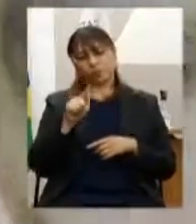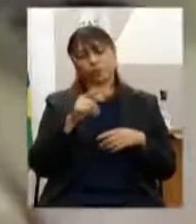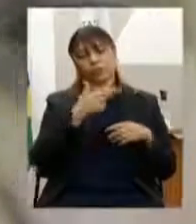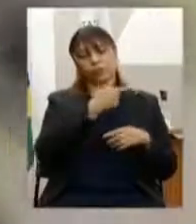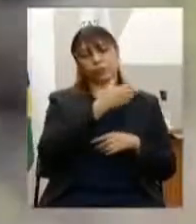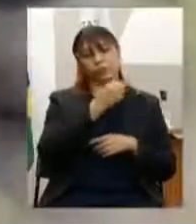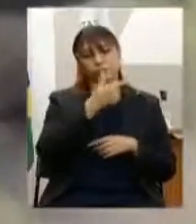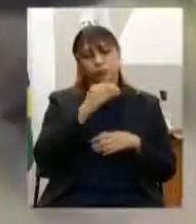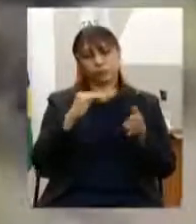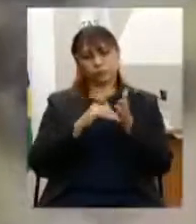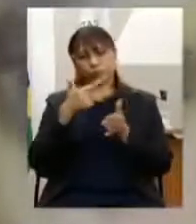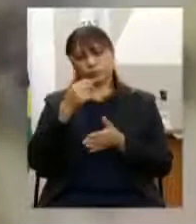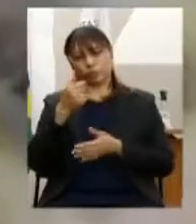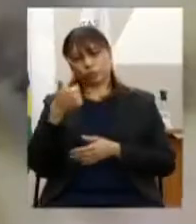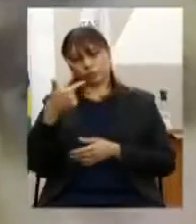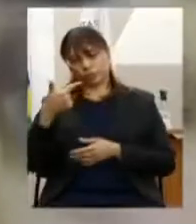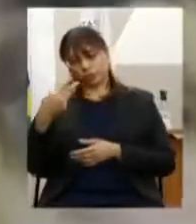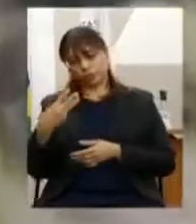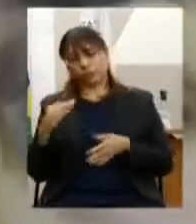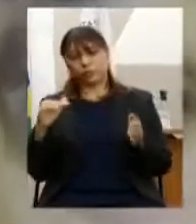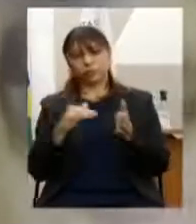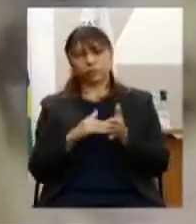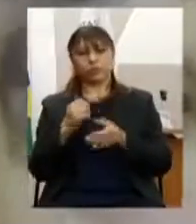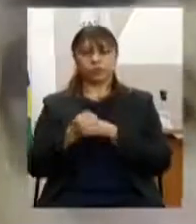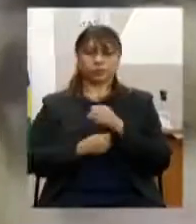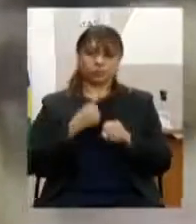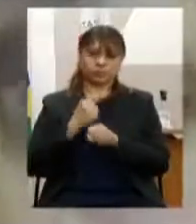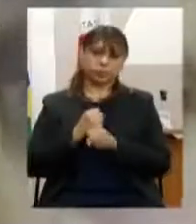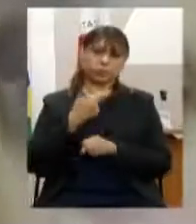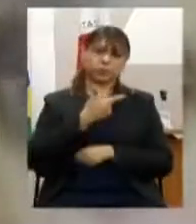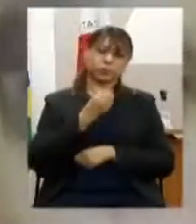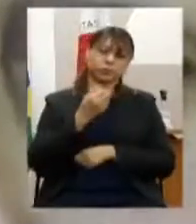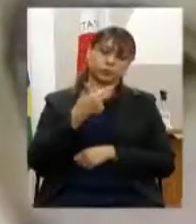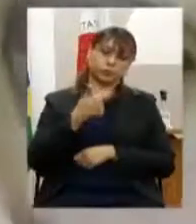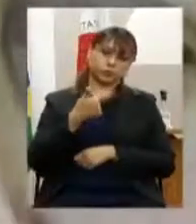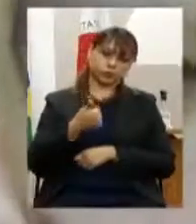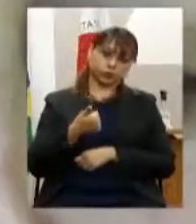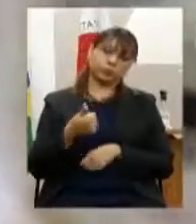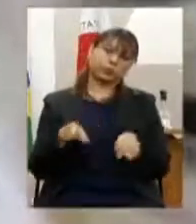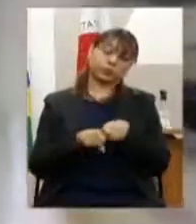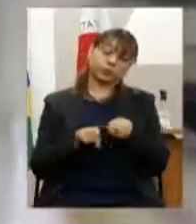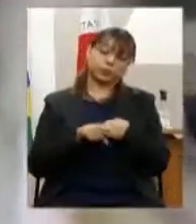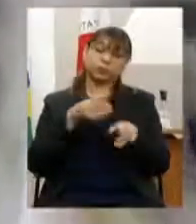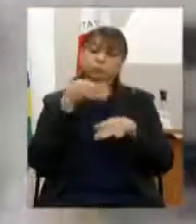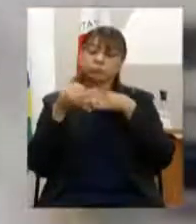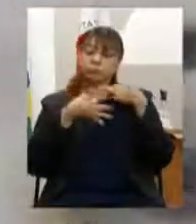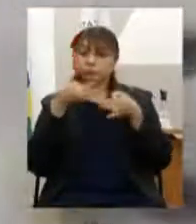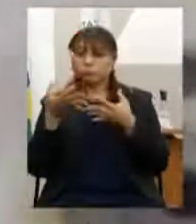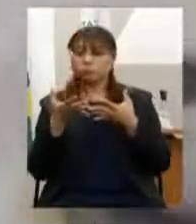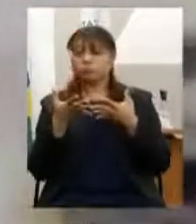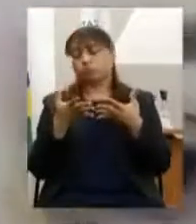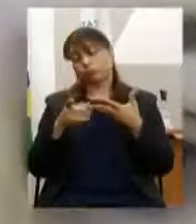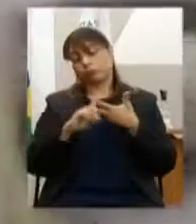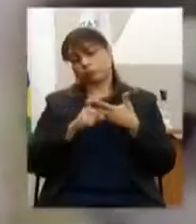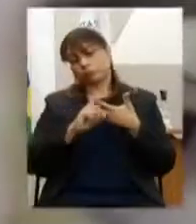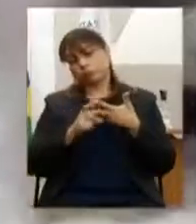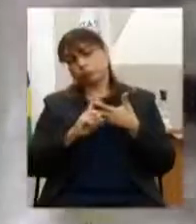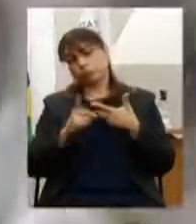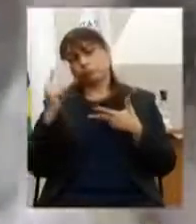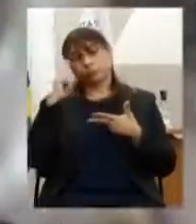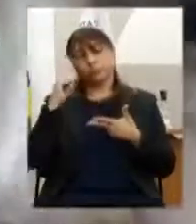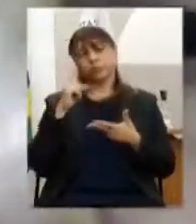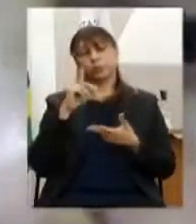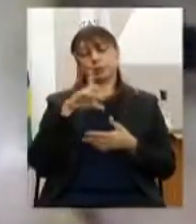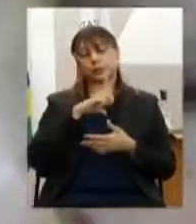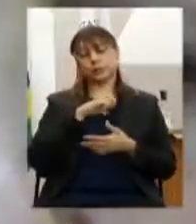agora para revisão para o ano que vem, 2021, e de algumas recomendações ao Poder Executivo no âmbito de cinco